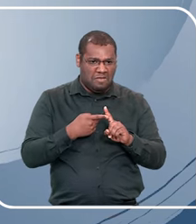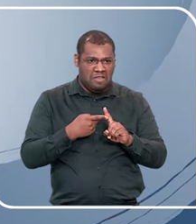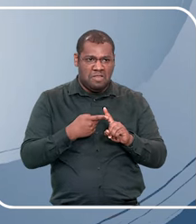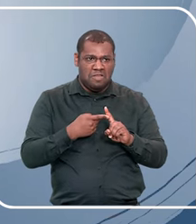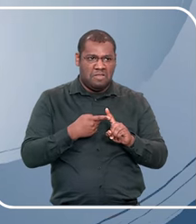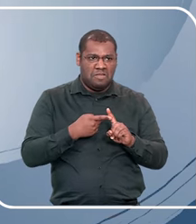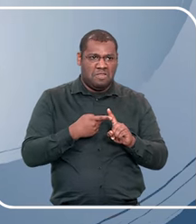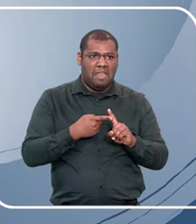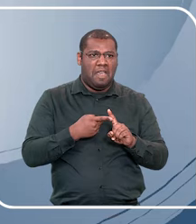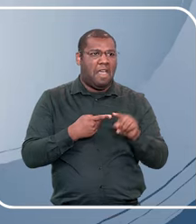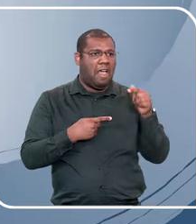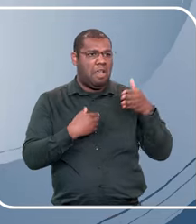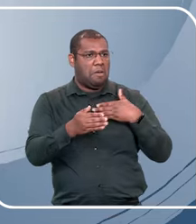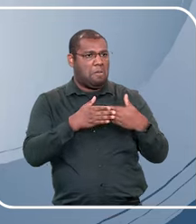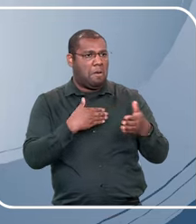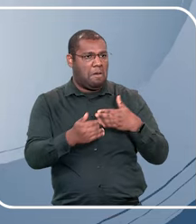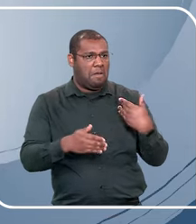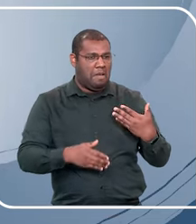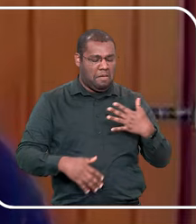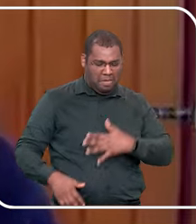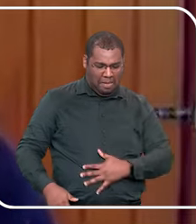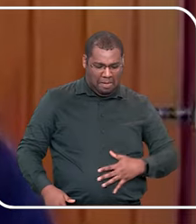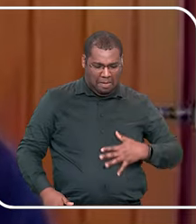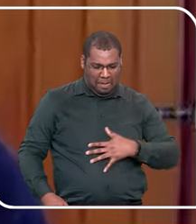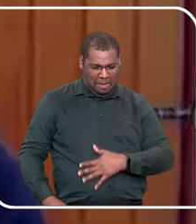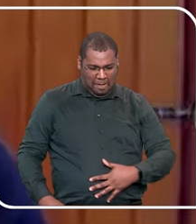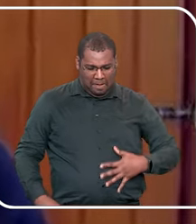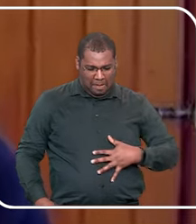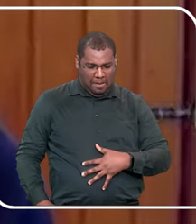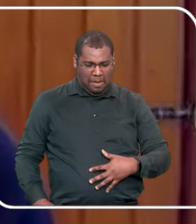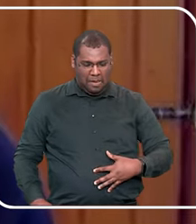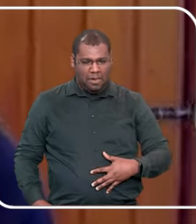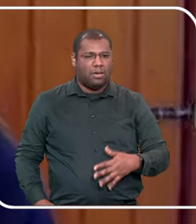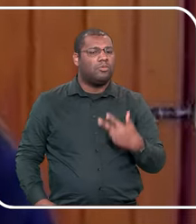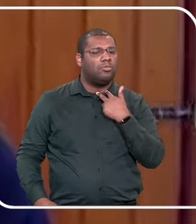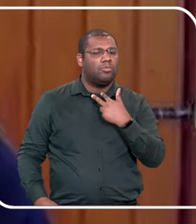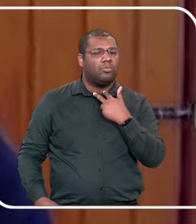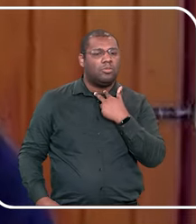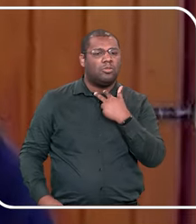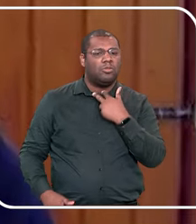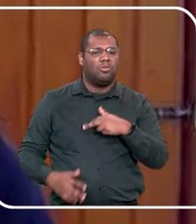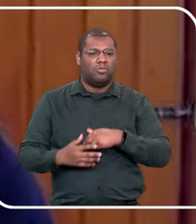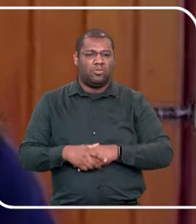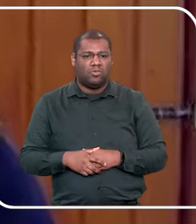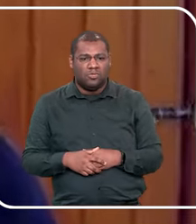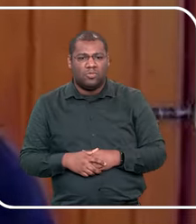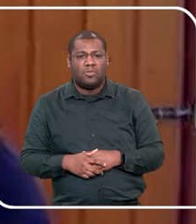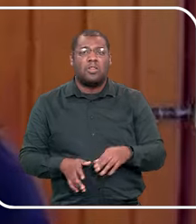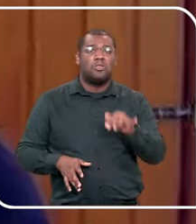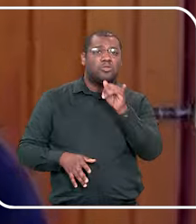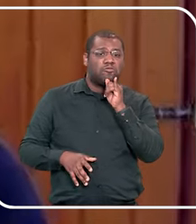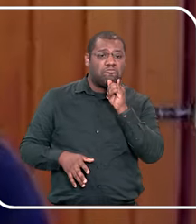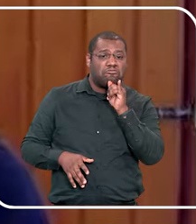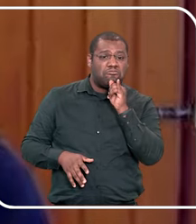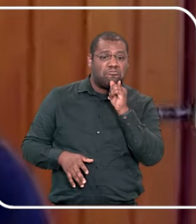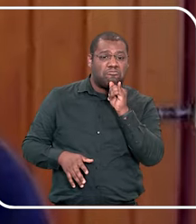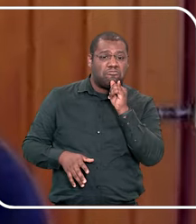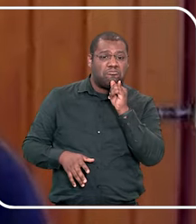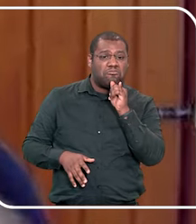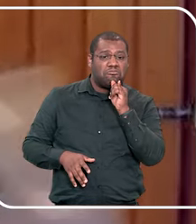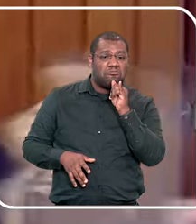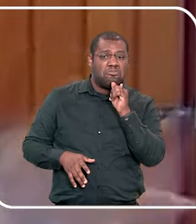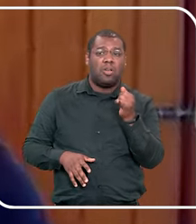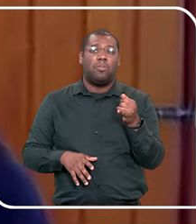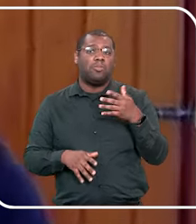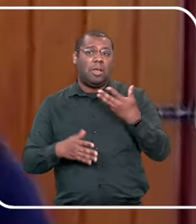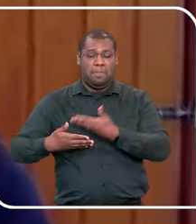criança, não sei vocês aí, mas a gente infantiliza a nossa voz e começa, olha que bonitinha, a mãozinha do neném, a barriguinha do neném,